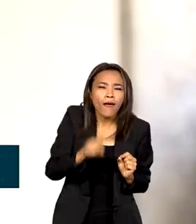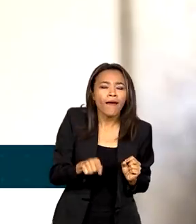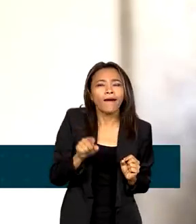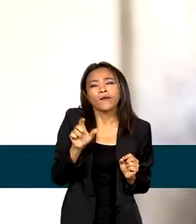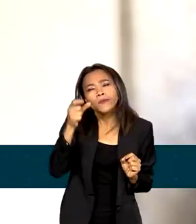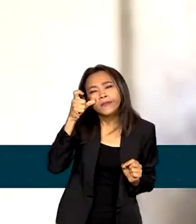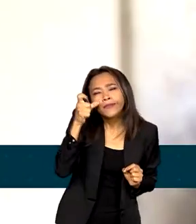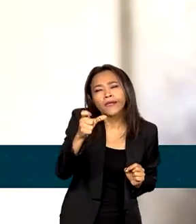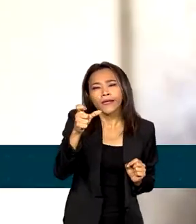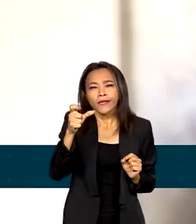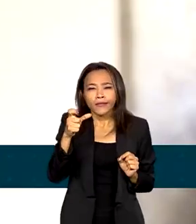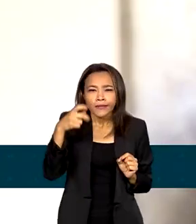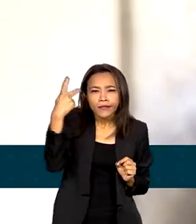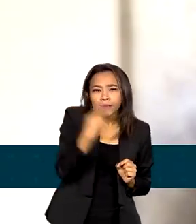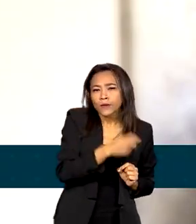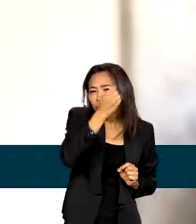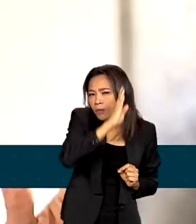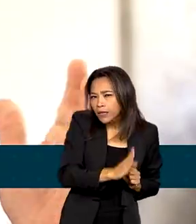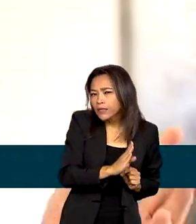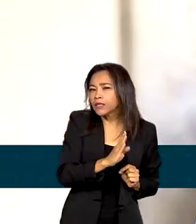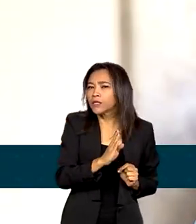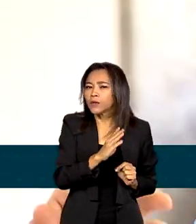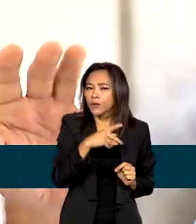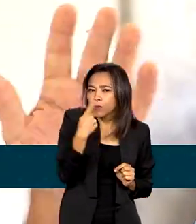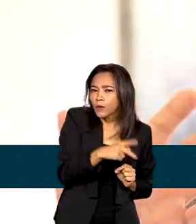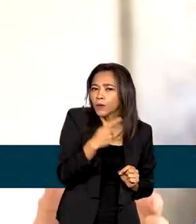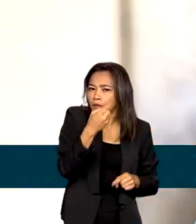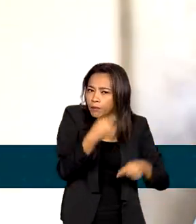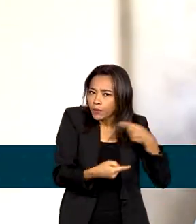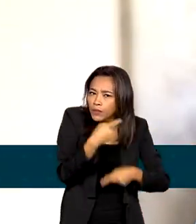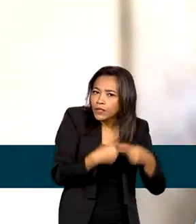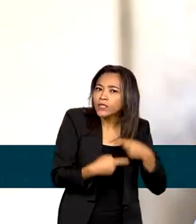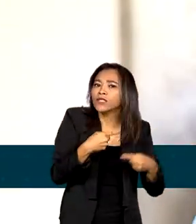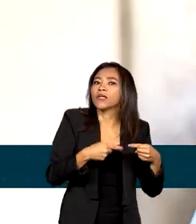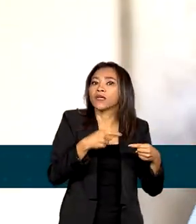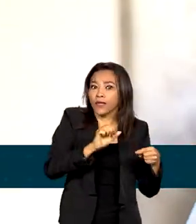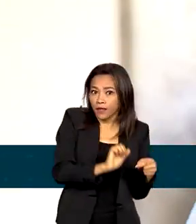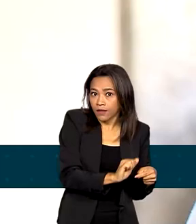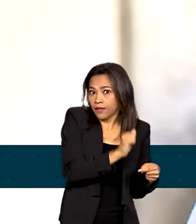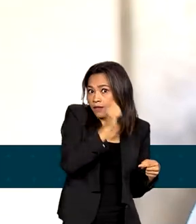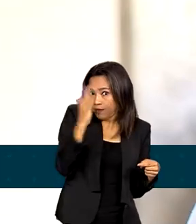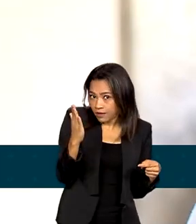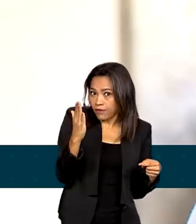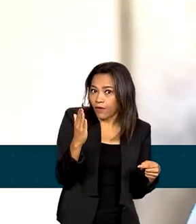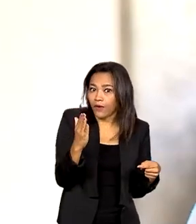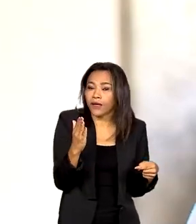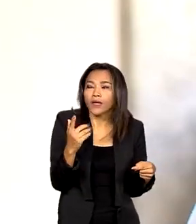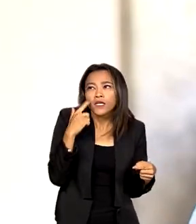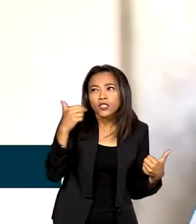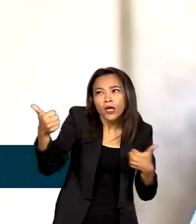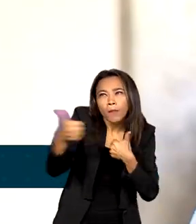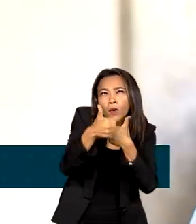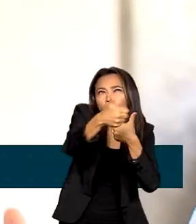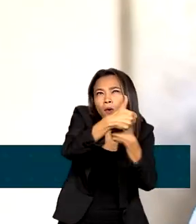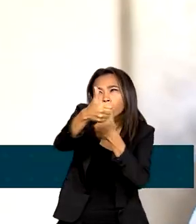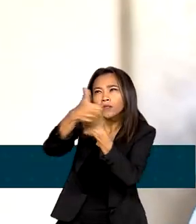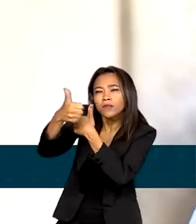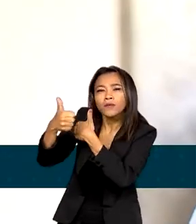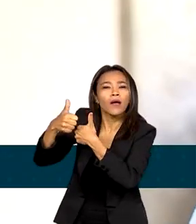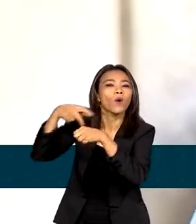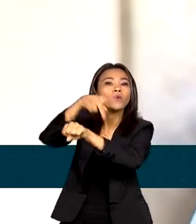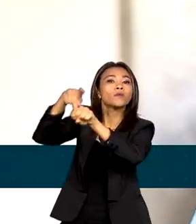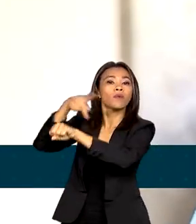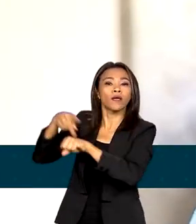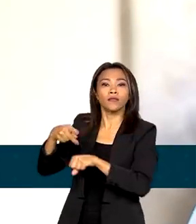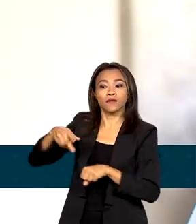da diplomacia brasileira, na nossa política externa de modo mais geral, retomar essa aproximação com os países árabes em